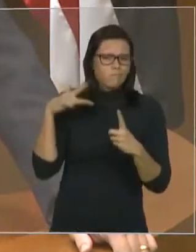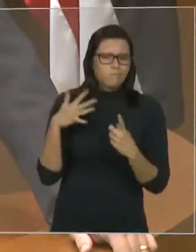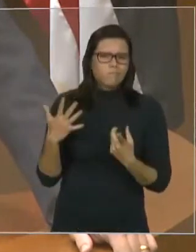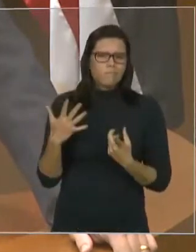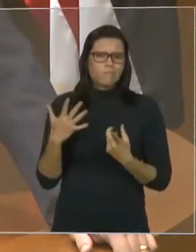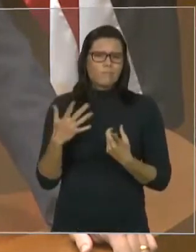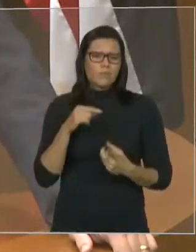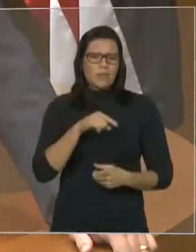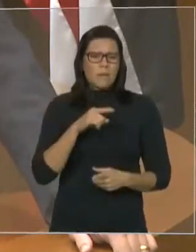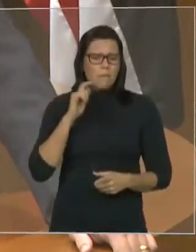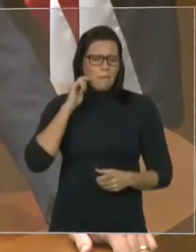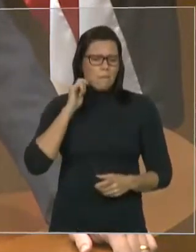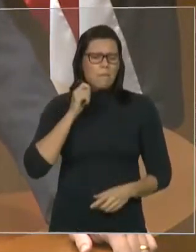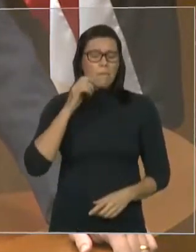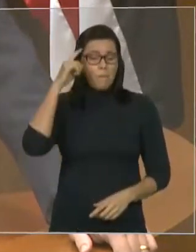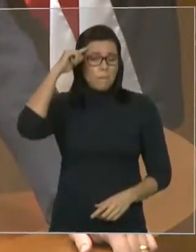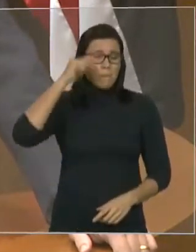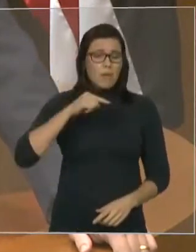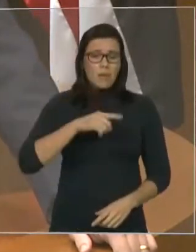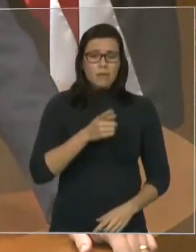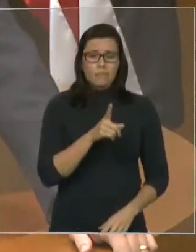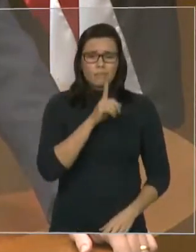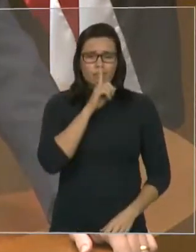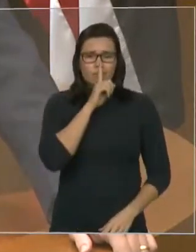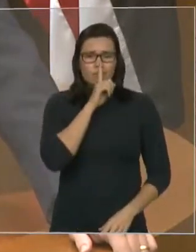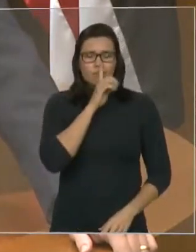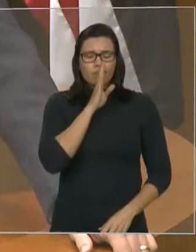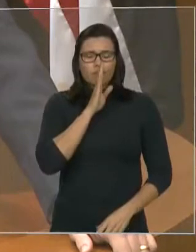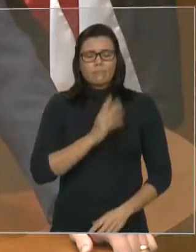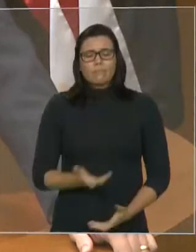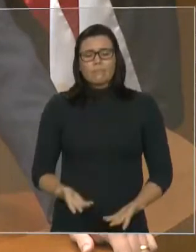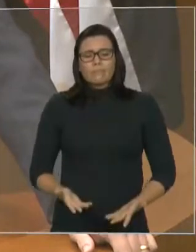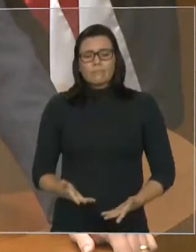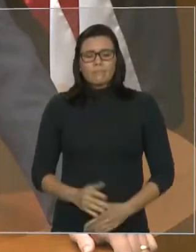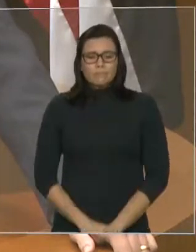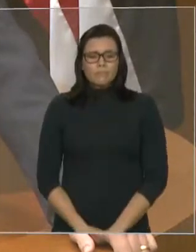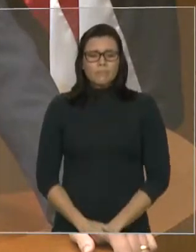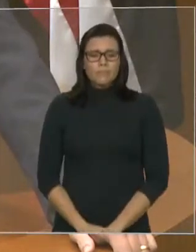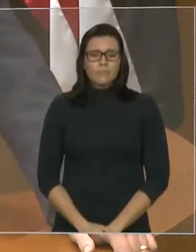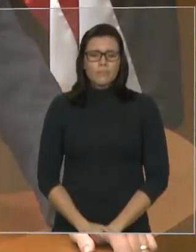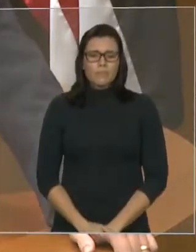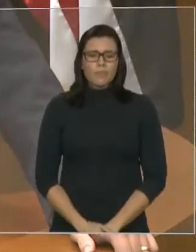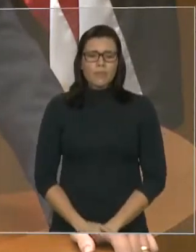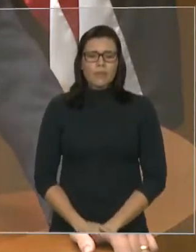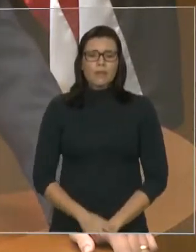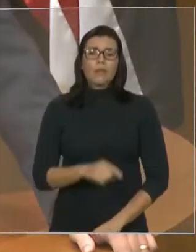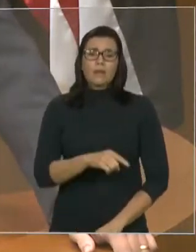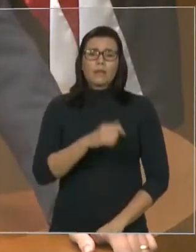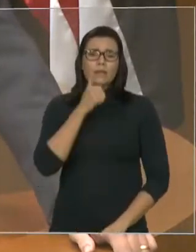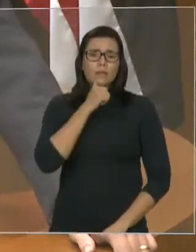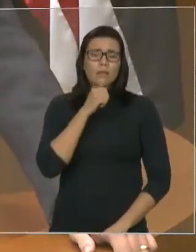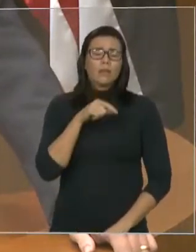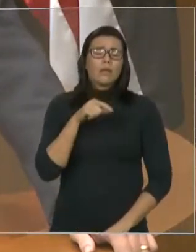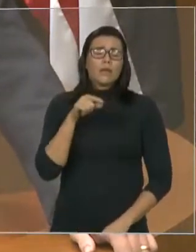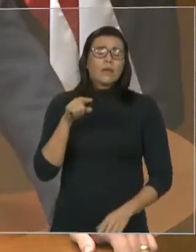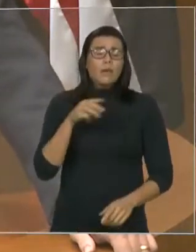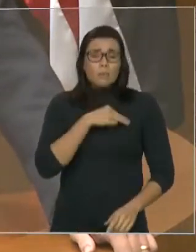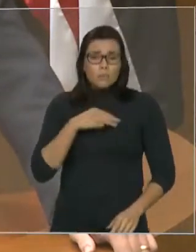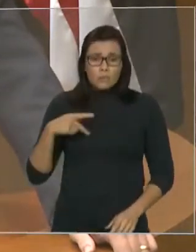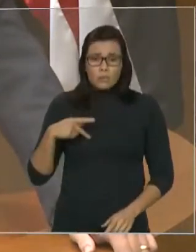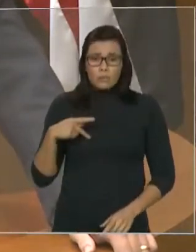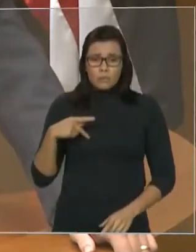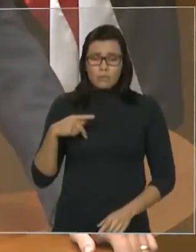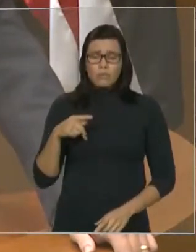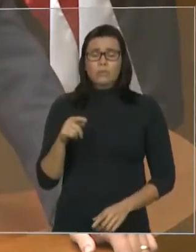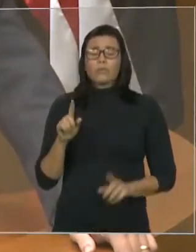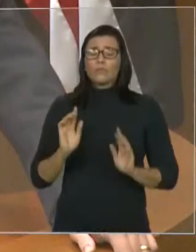Graça Paz, o Ministério Público já recomendou que a delegacia fosse feita uma reforma urgente, por não caber mais